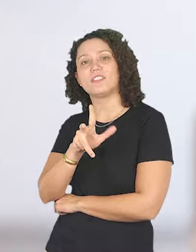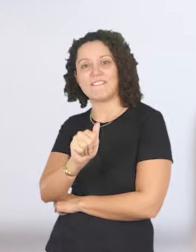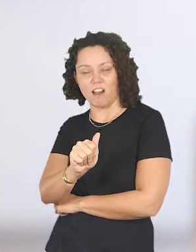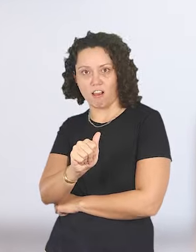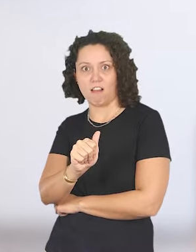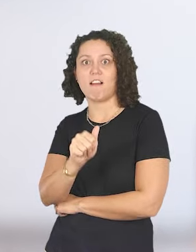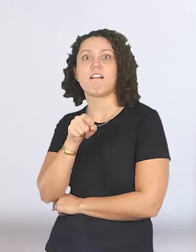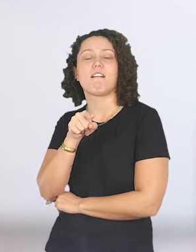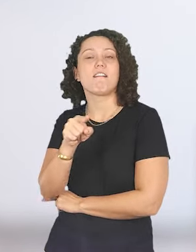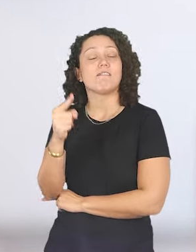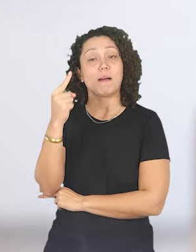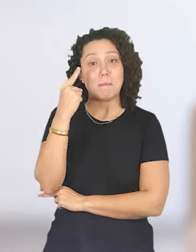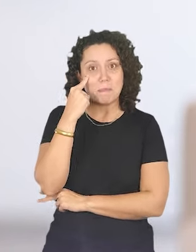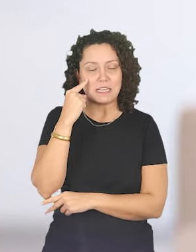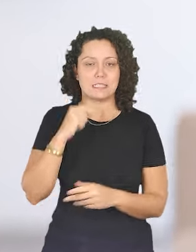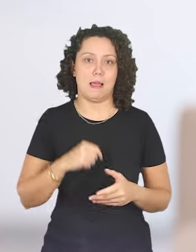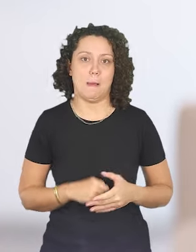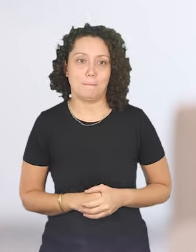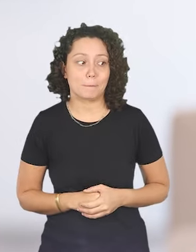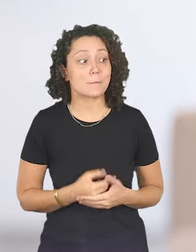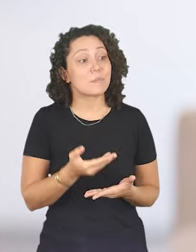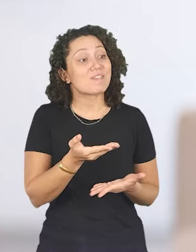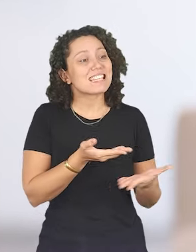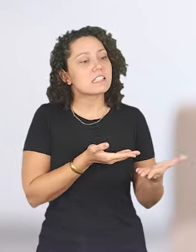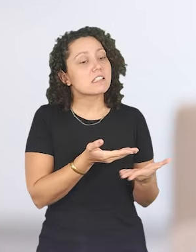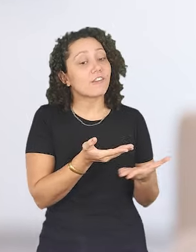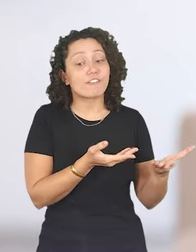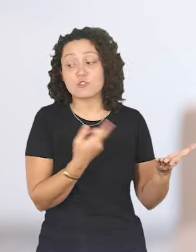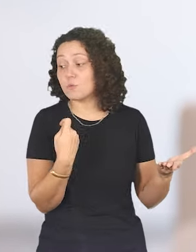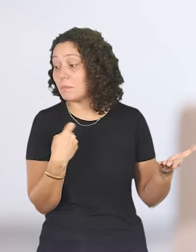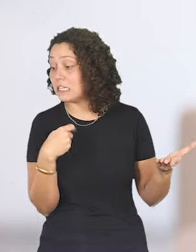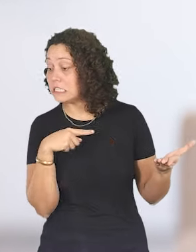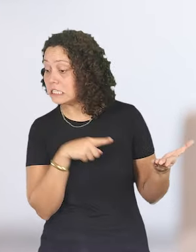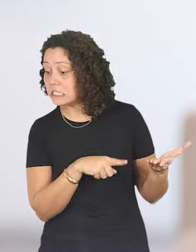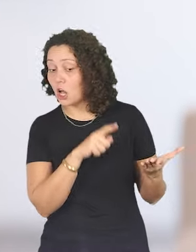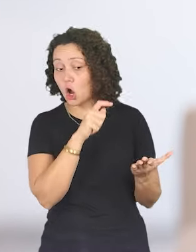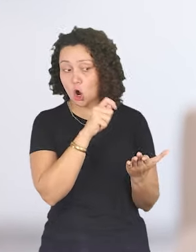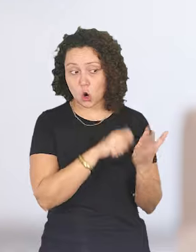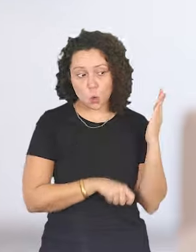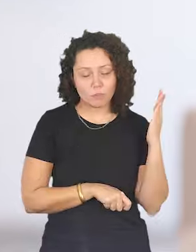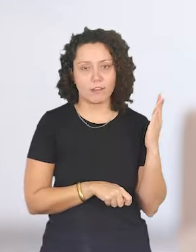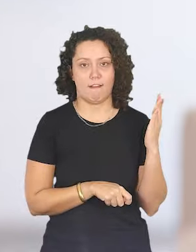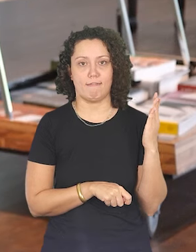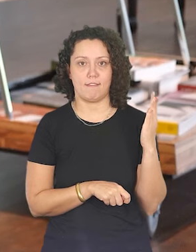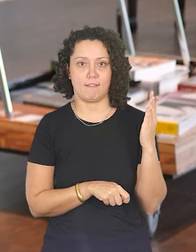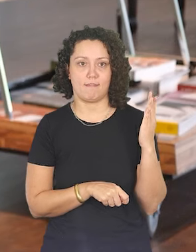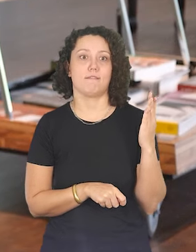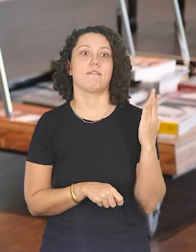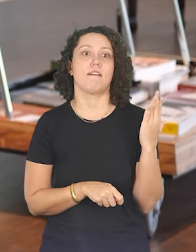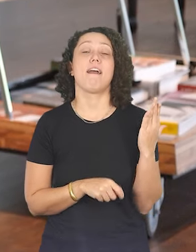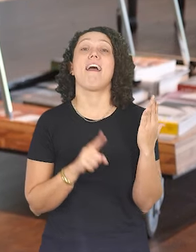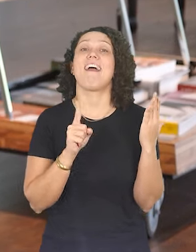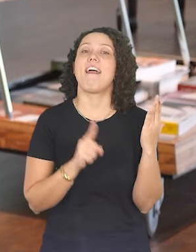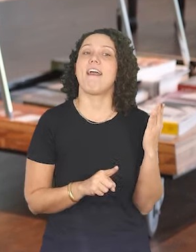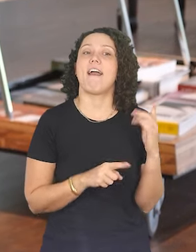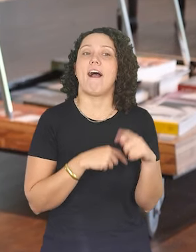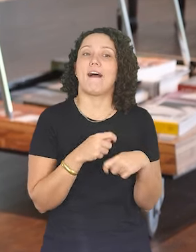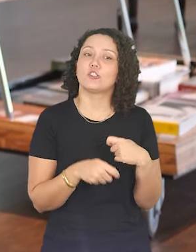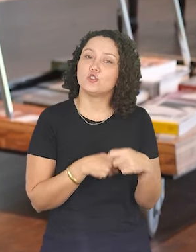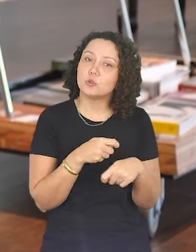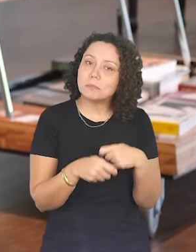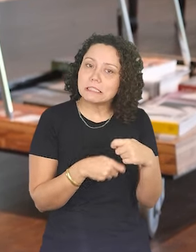aplicados, vai fazer a contratação dos serviços necessários, então, ele vai